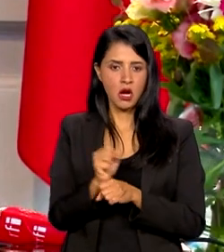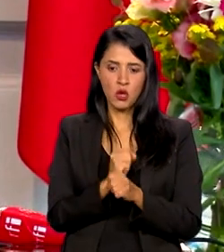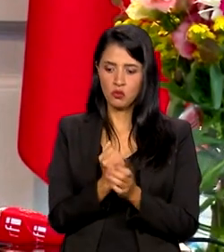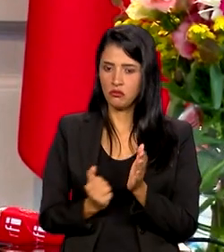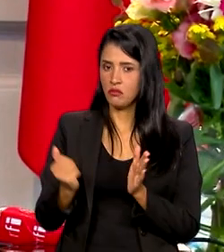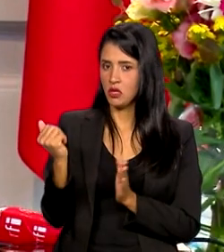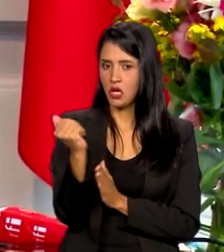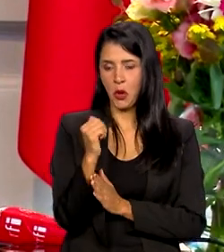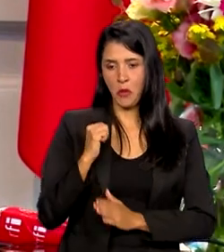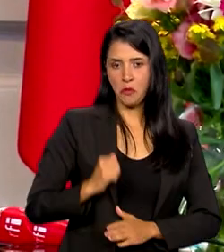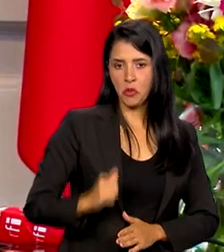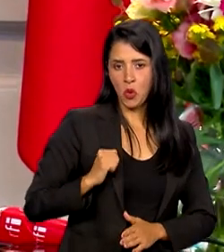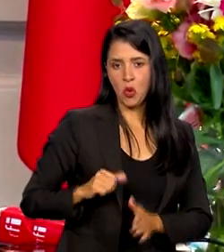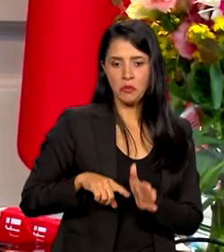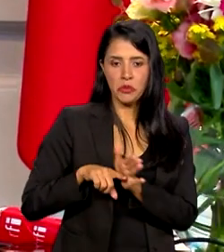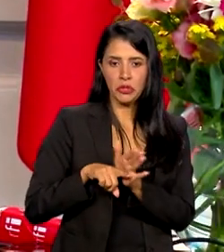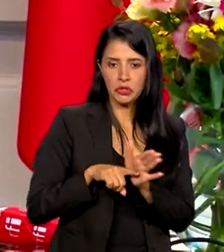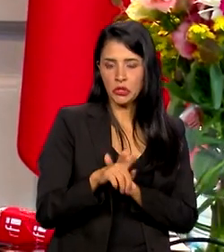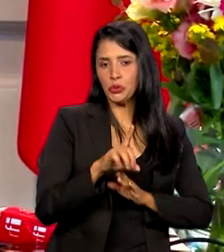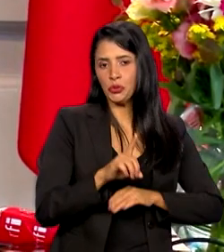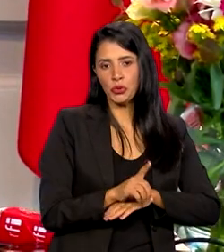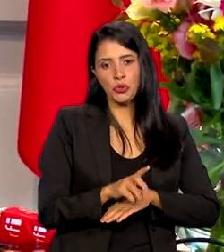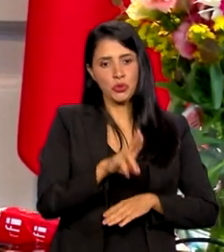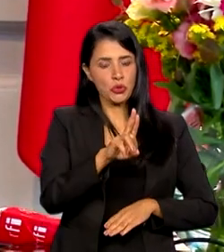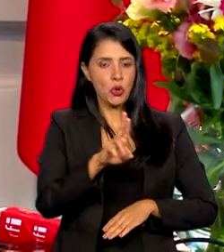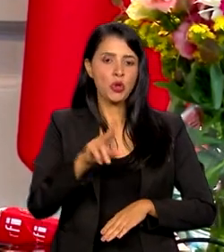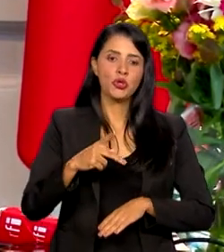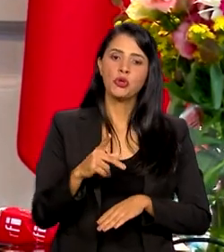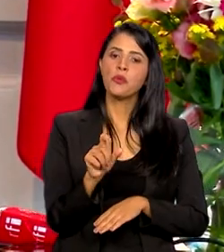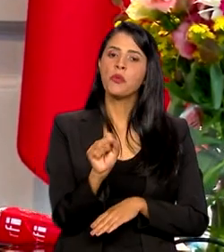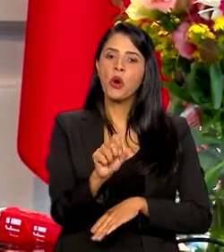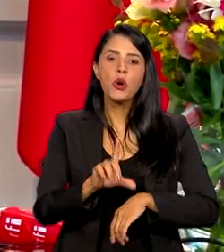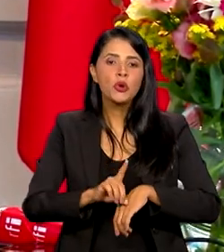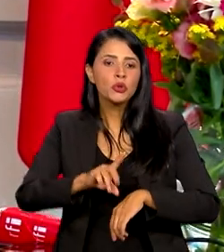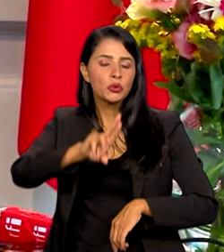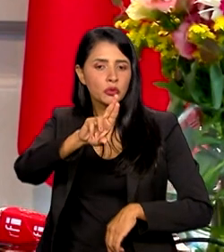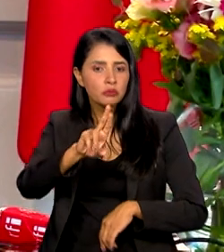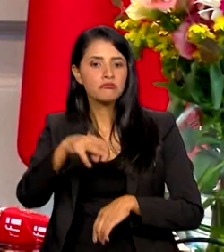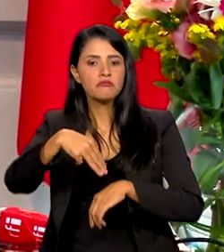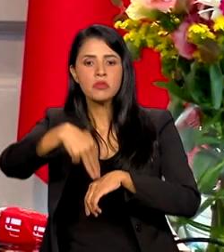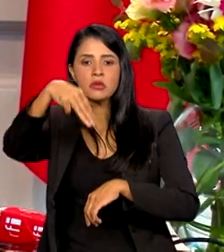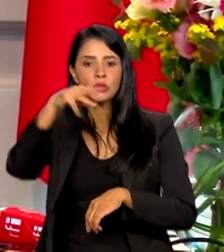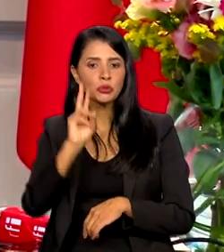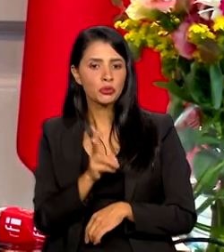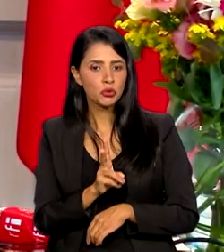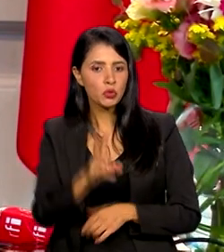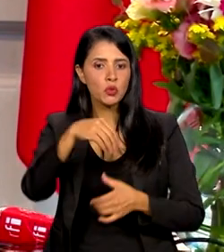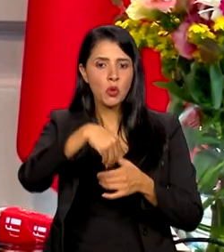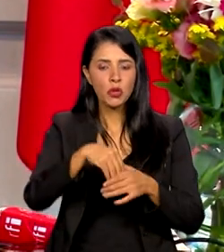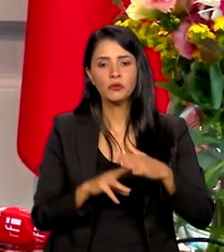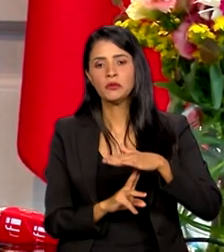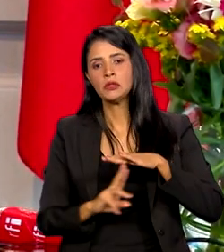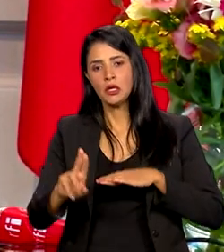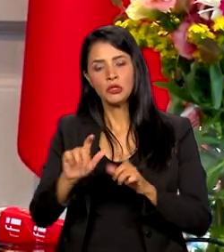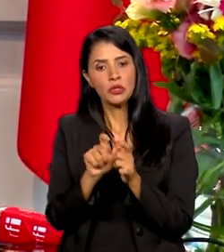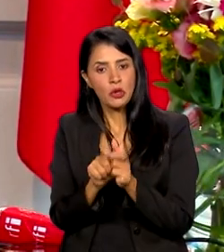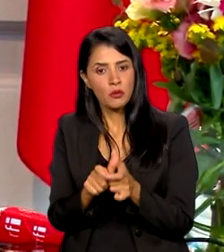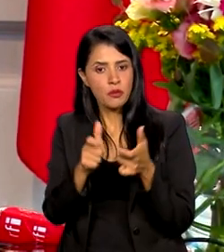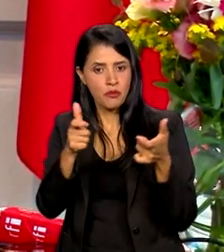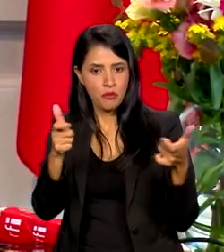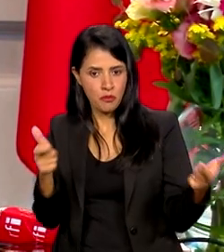pesquisa, de doutores, de pós-doutores, de mestrado, de permanência na universidade. Ampliamos